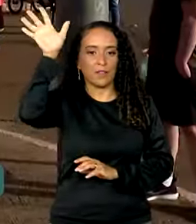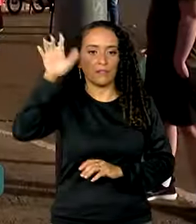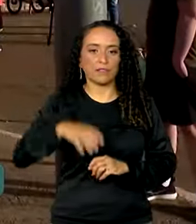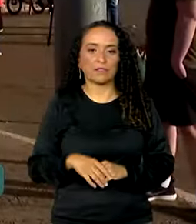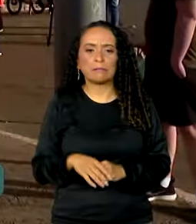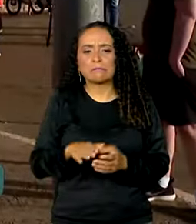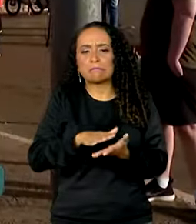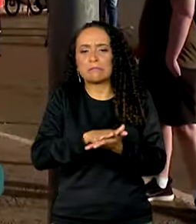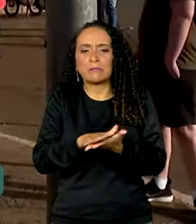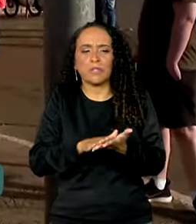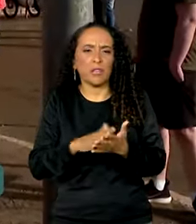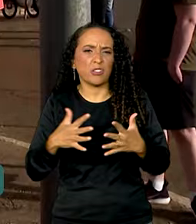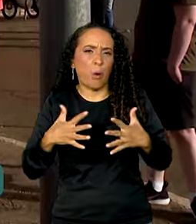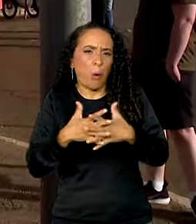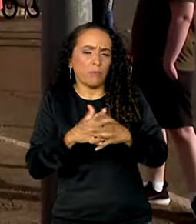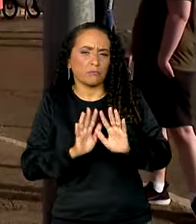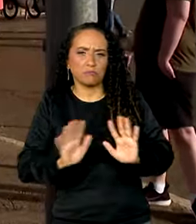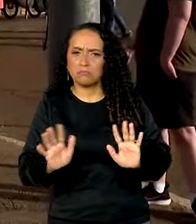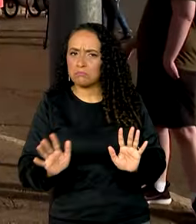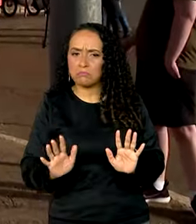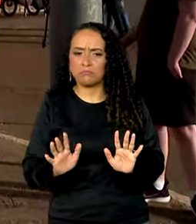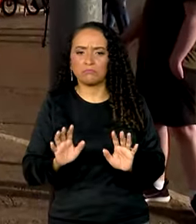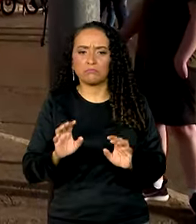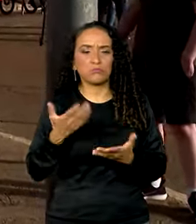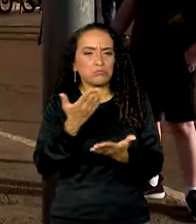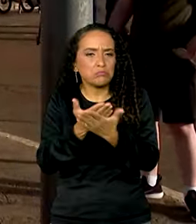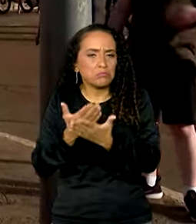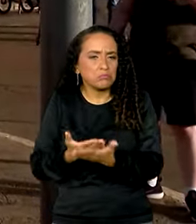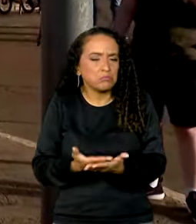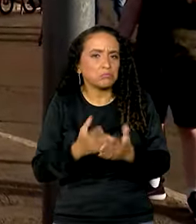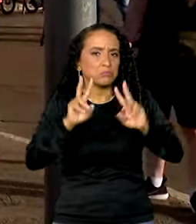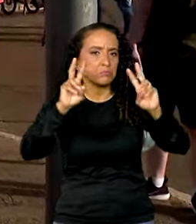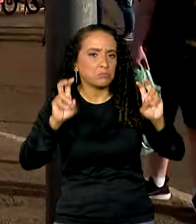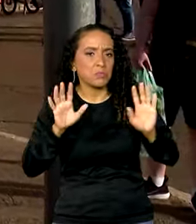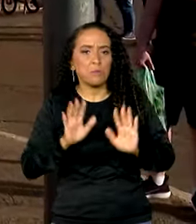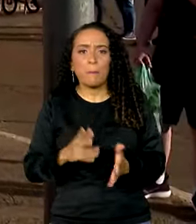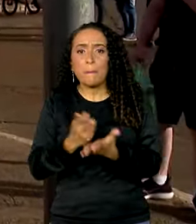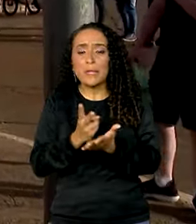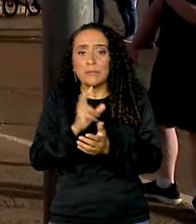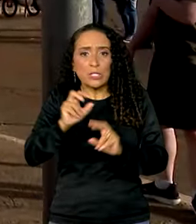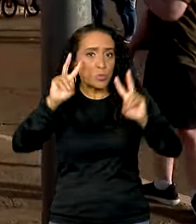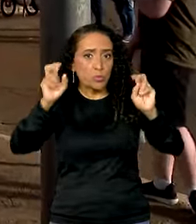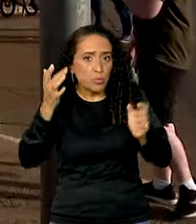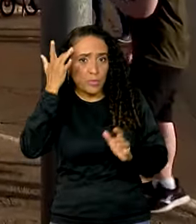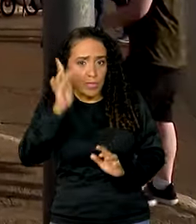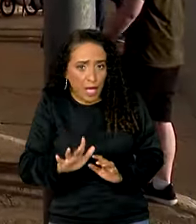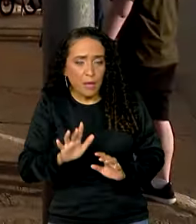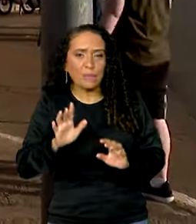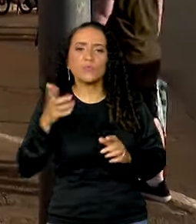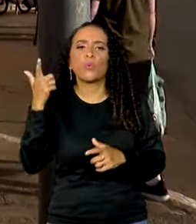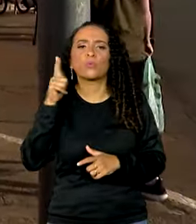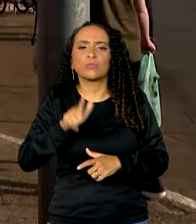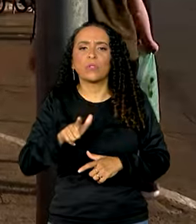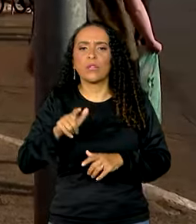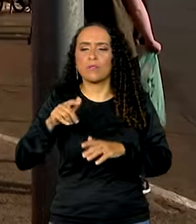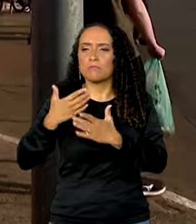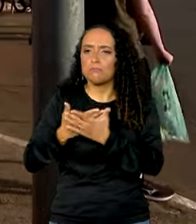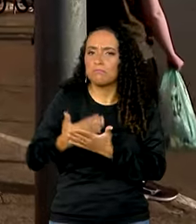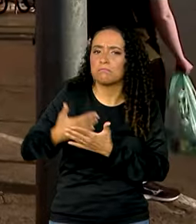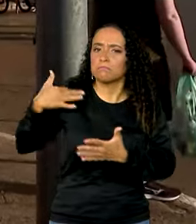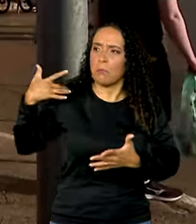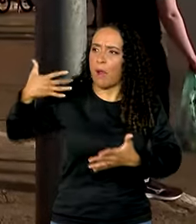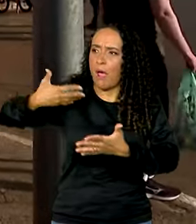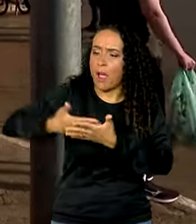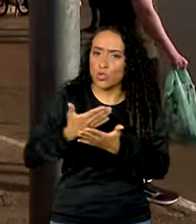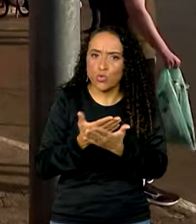muito complicado, assim, se você estudar muito sobre o assunto. Mesmo não sabendo o tema, você, com o estudo de escola, você consegue